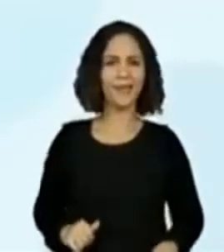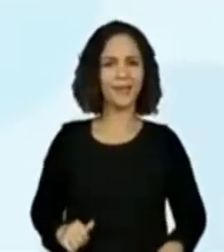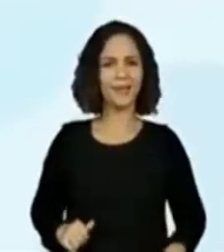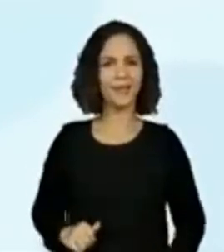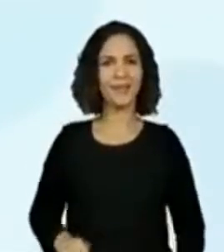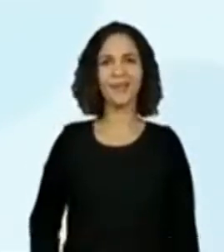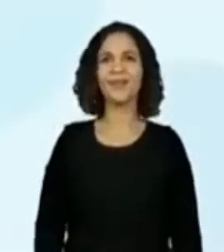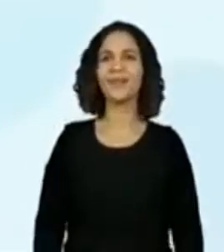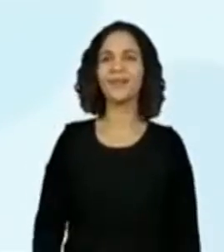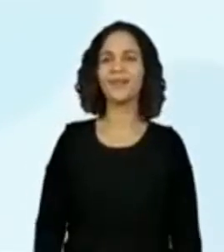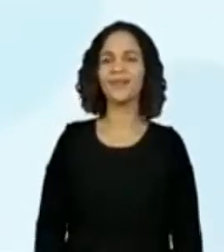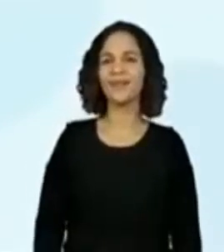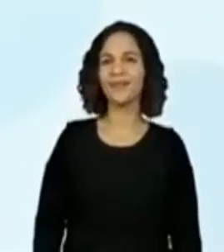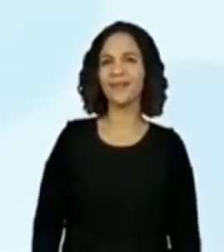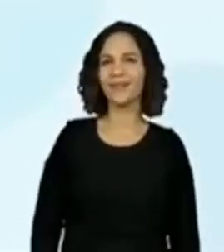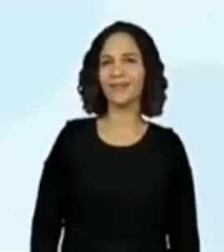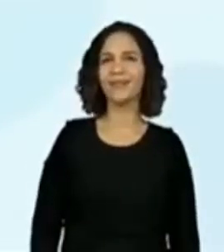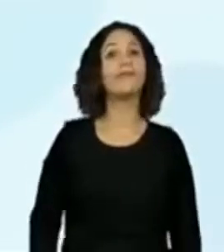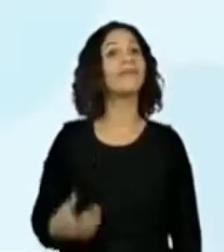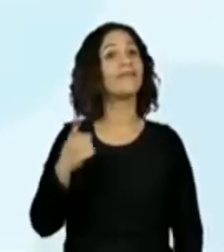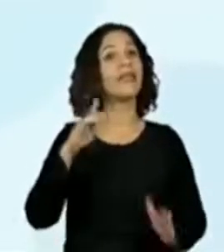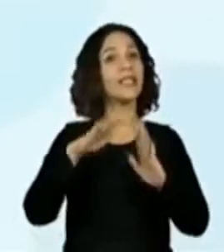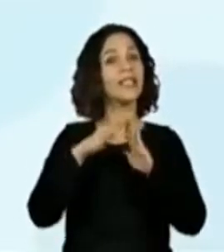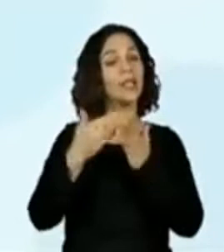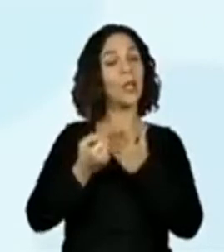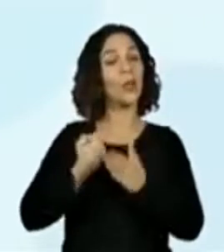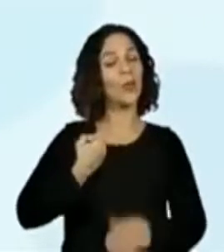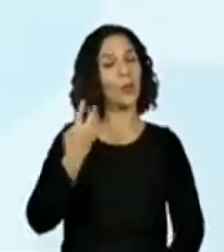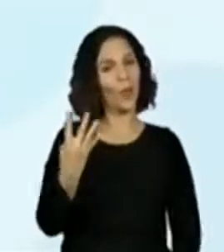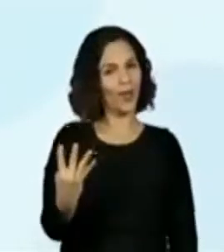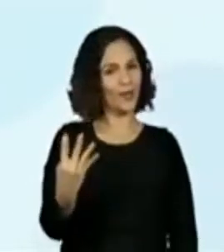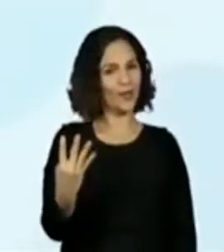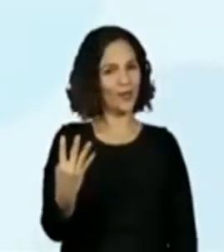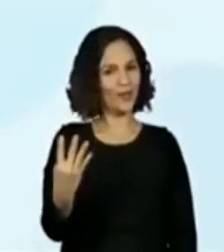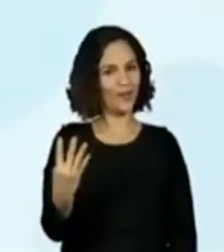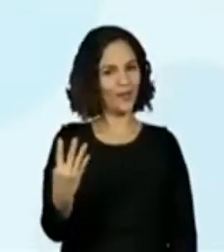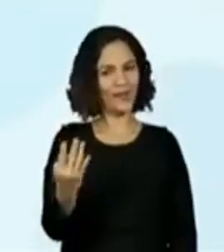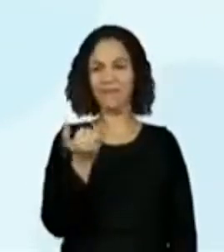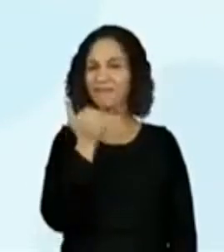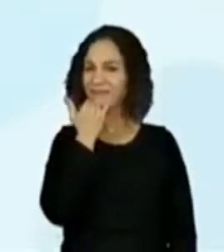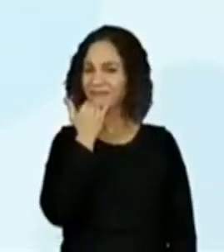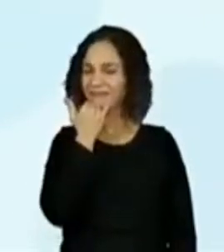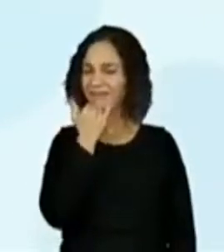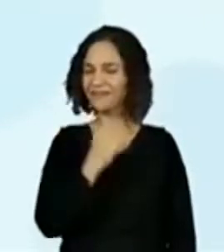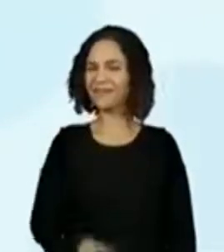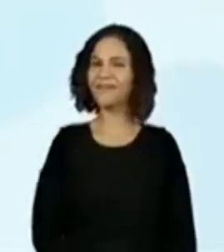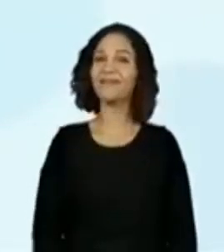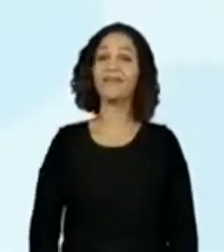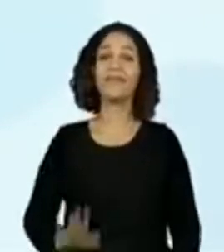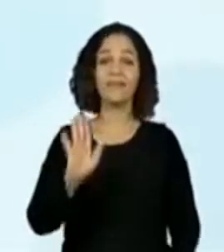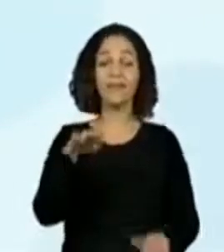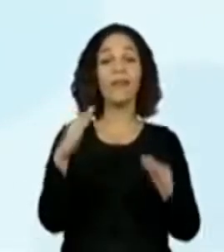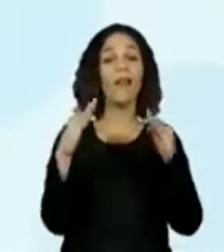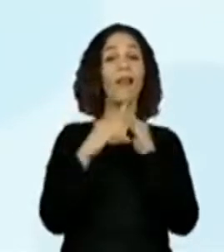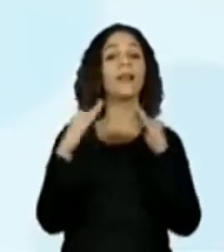professora! A escola era o número 4. E a casa?